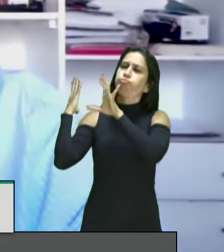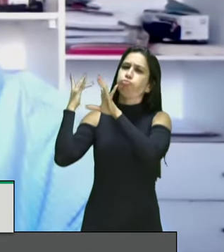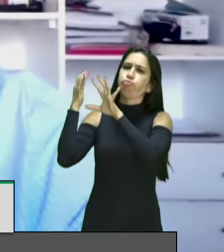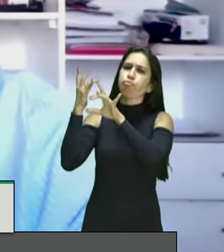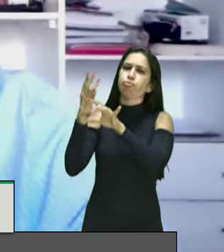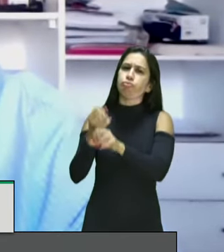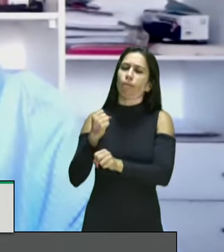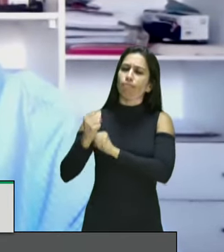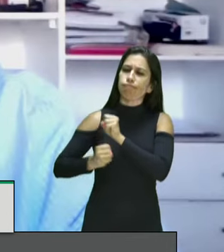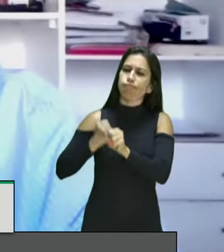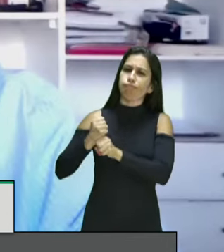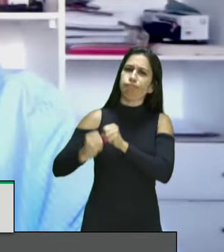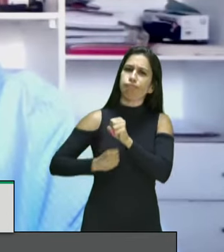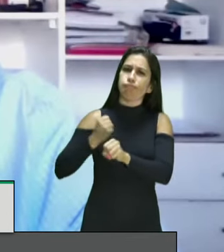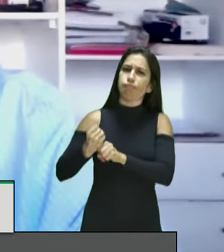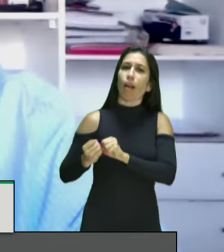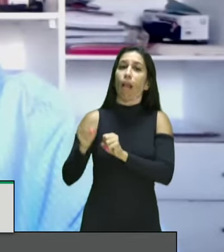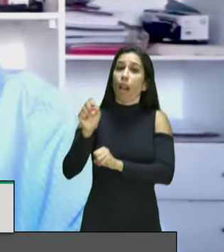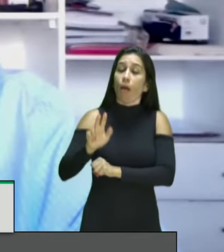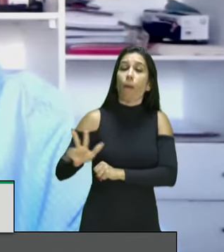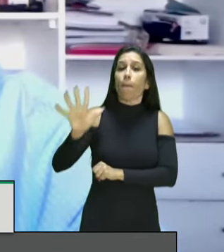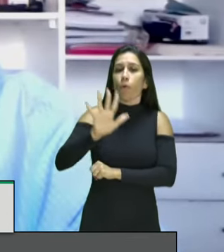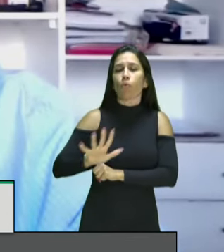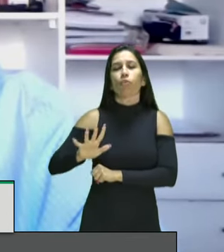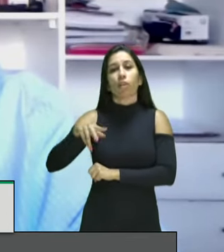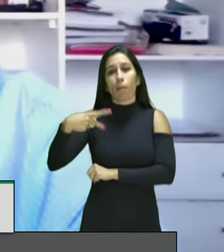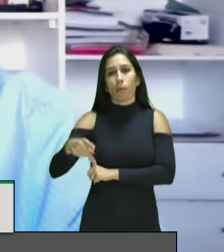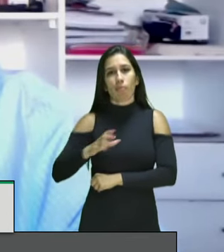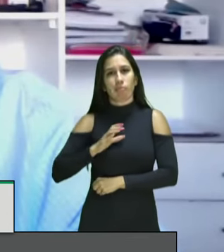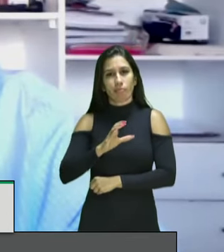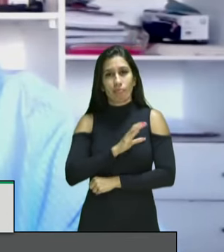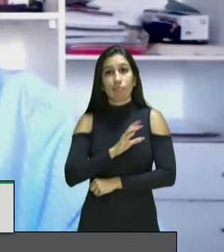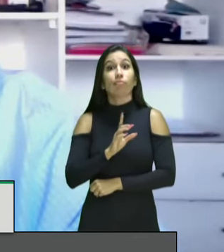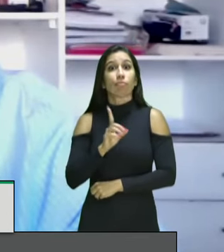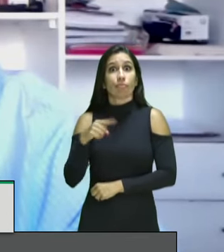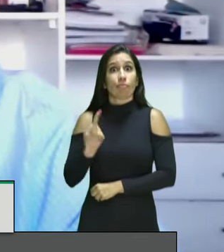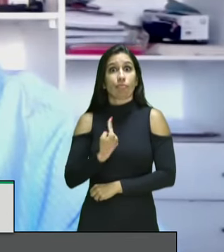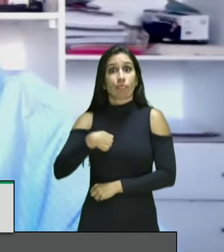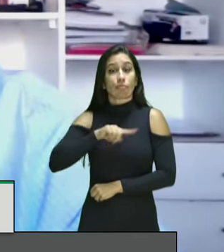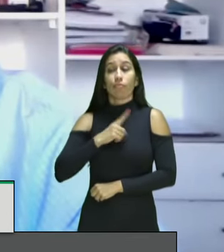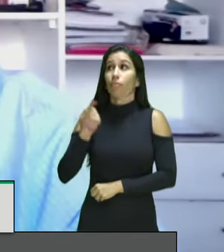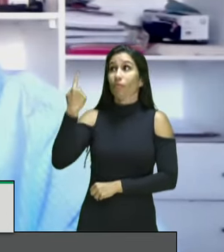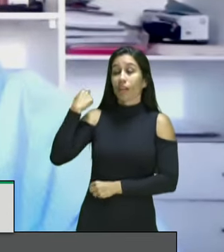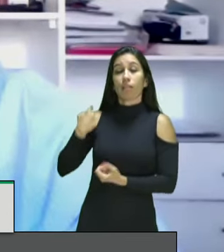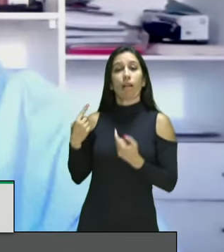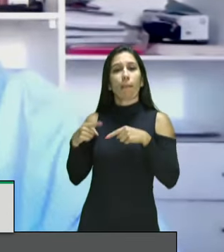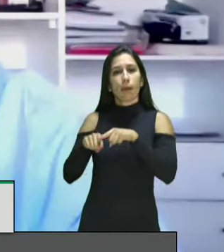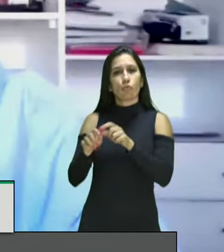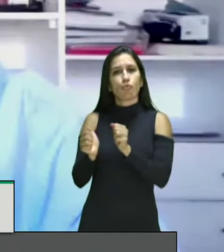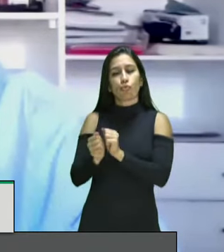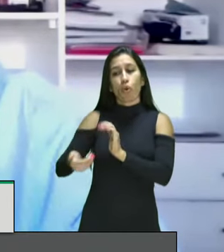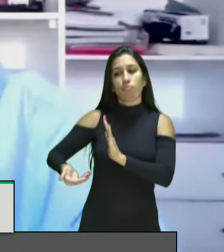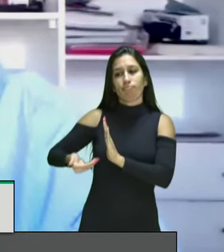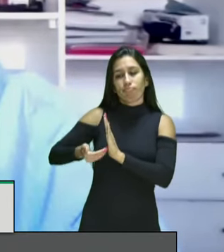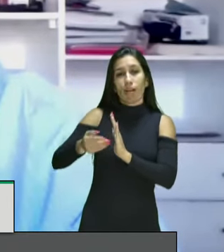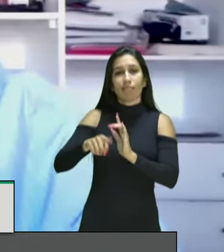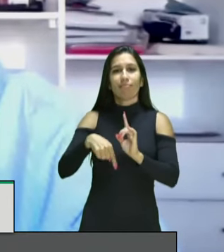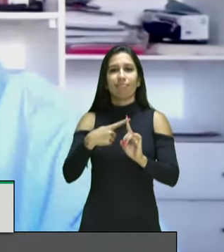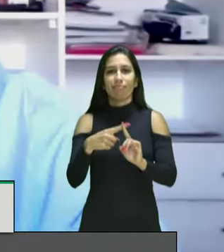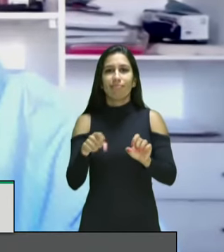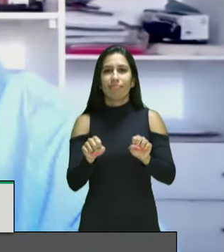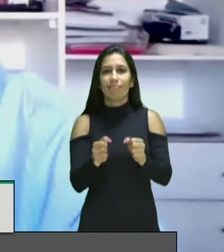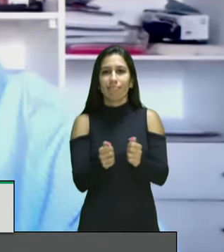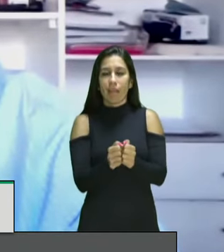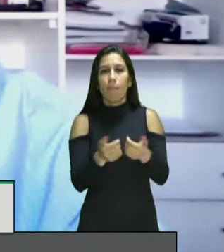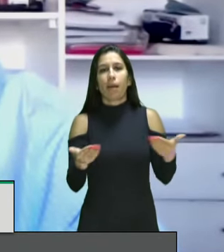Universal, sediado nesta comissão, fruto de parceria entre Câmara dos Deputados e o Alto Comissariado